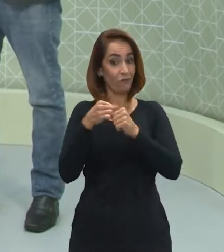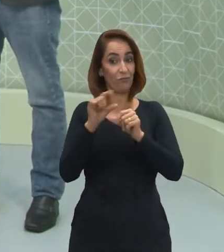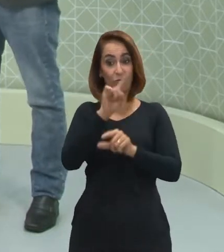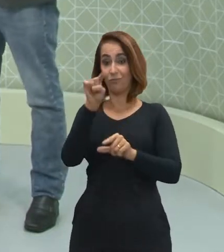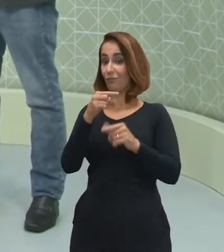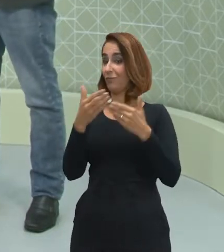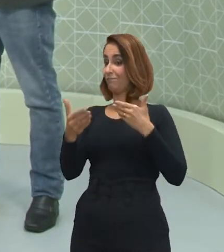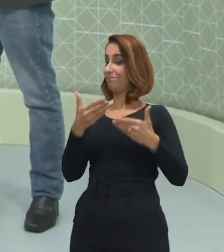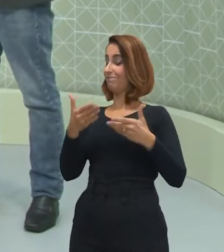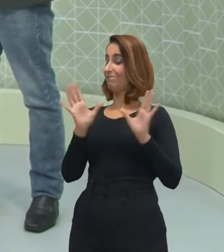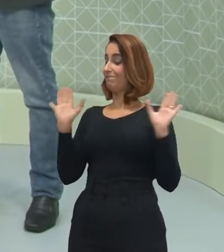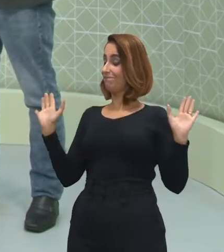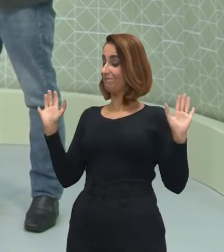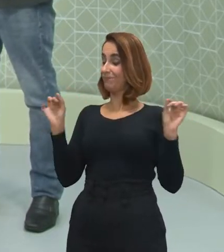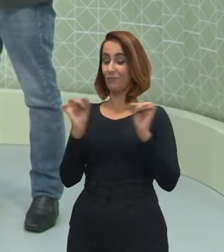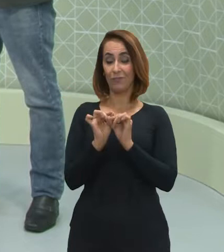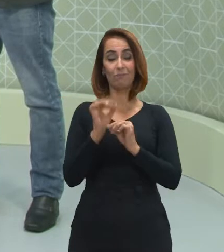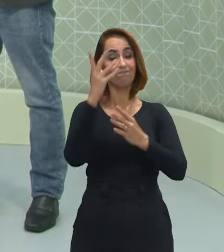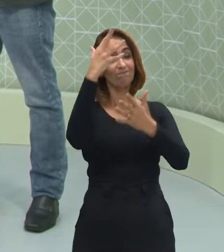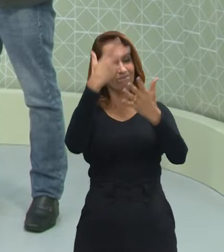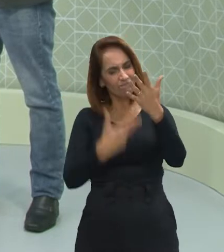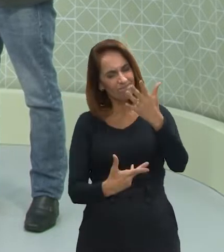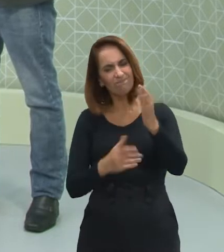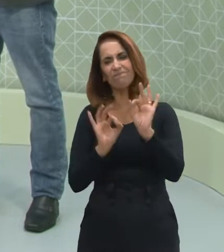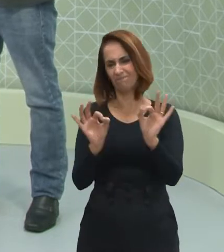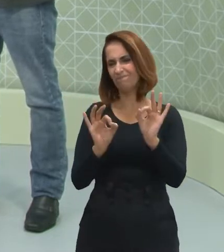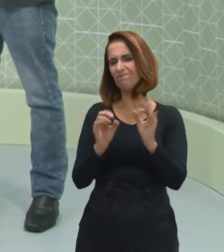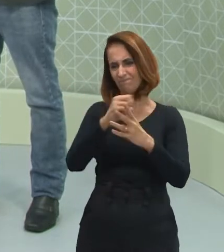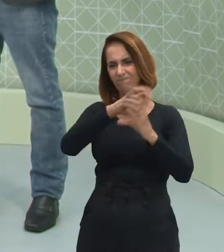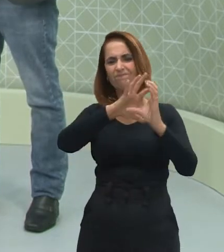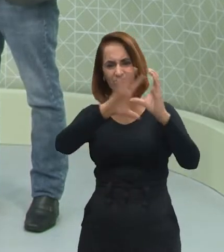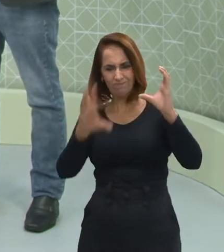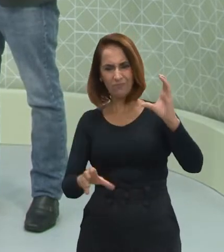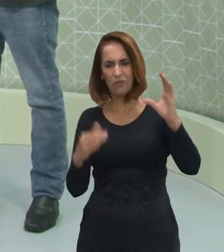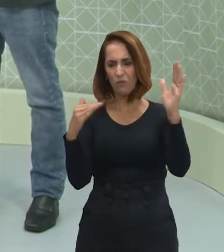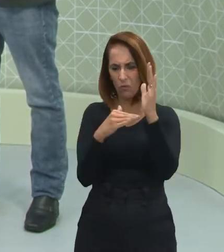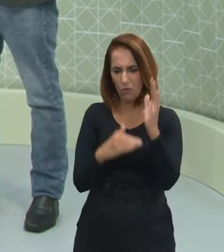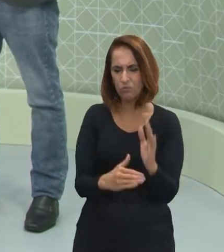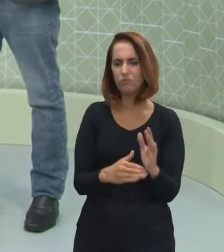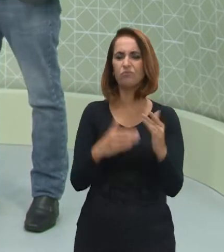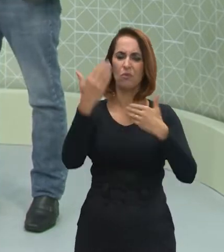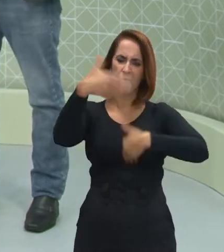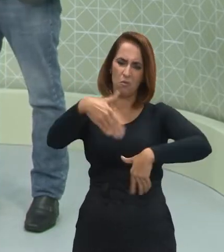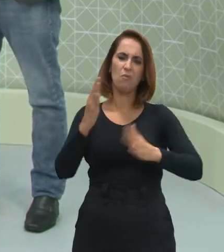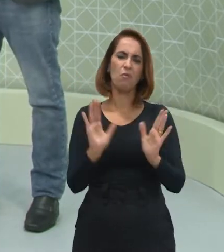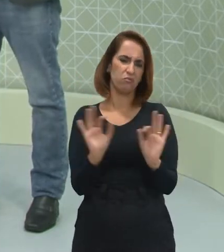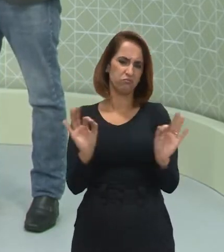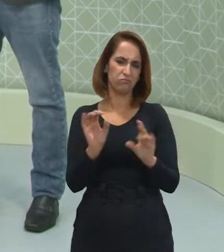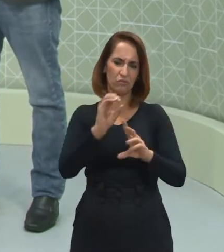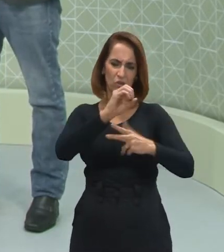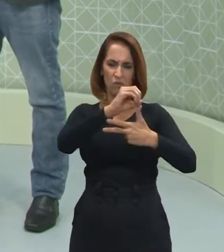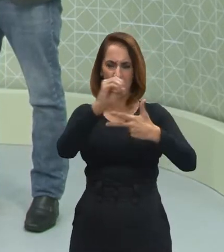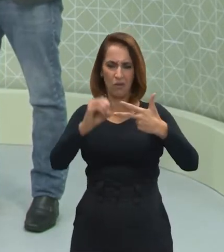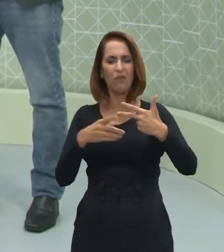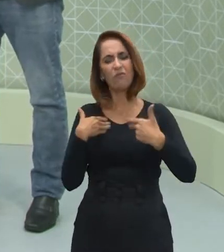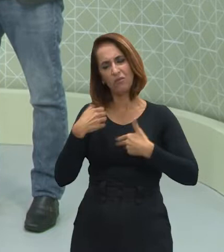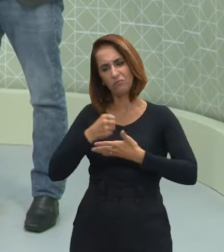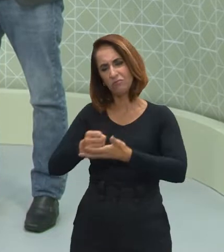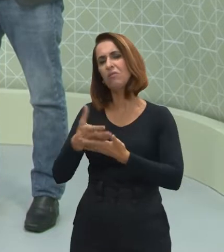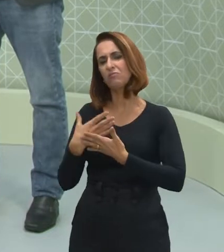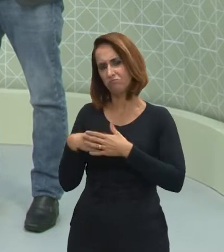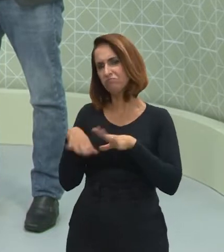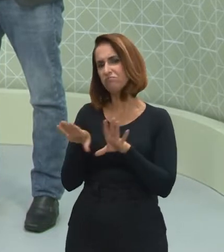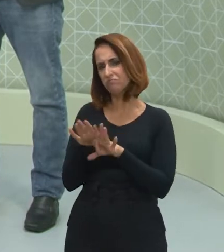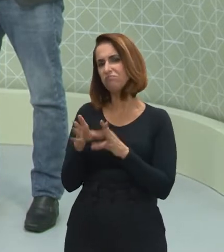dúvida. Então, fazer resolução de questões, utilizando as últimas provas do Enem, outras provas, vai ajudar bastante